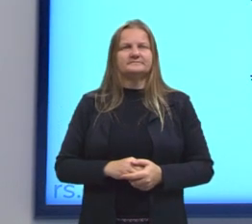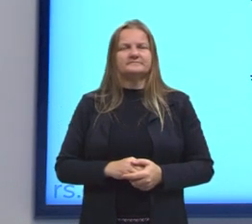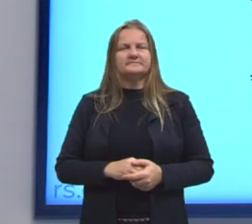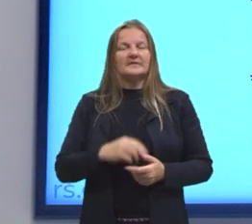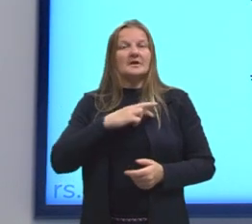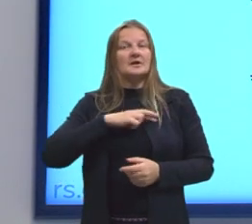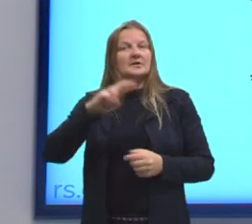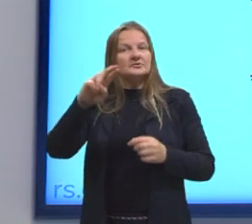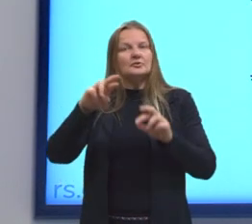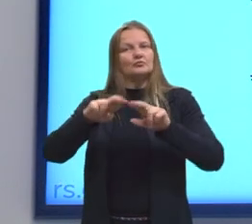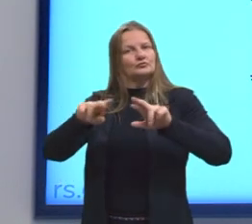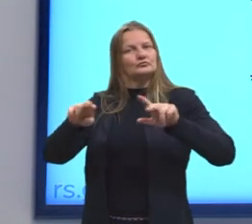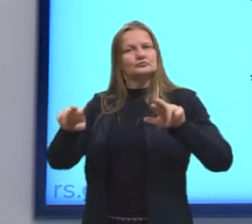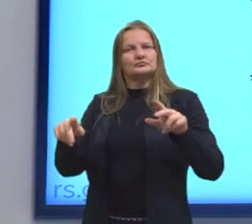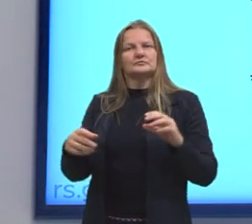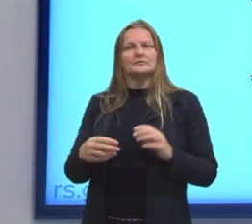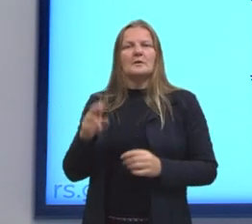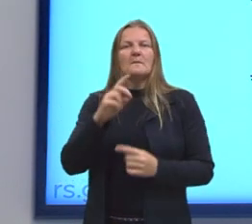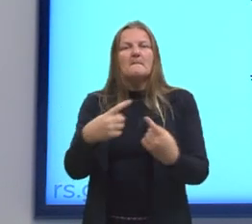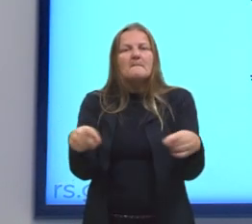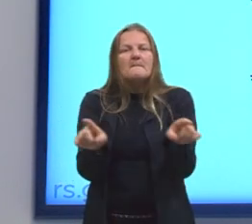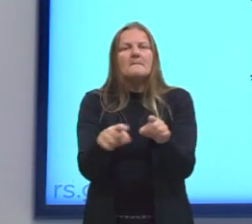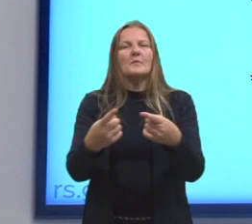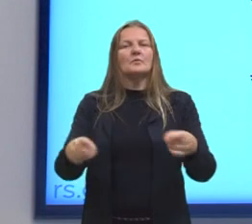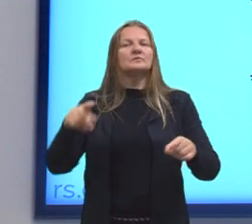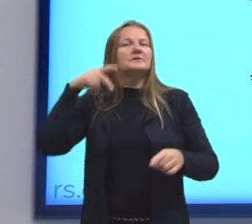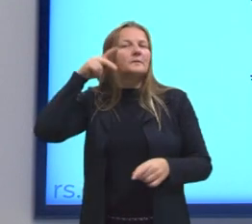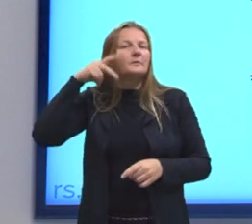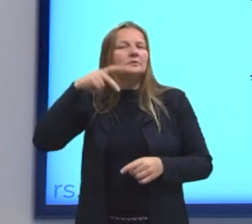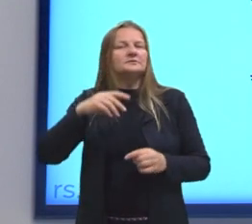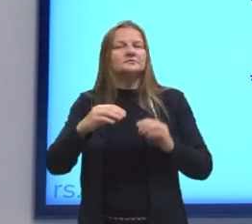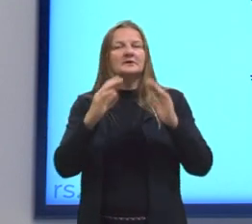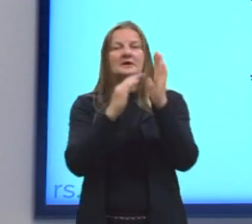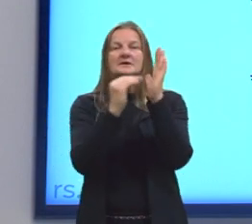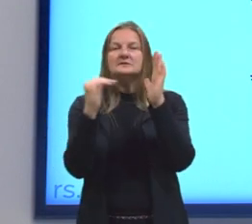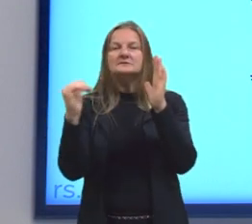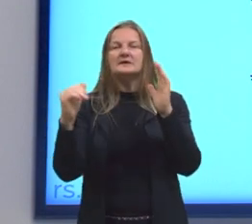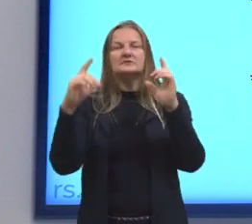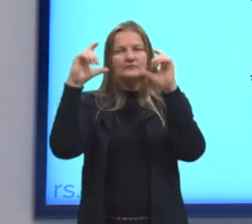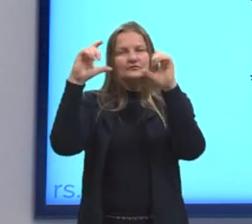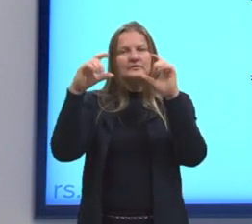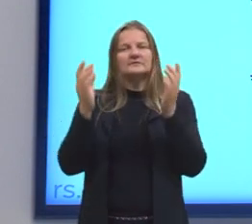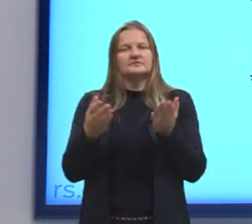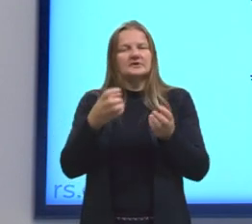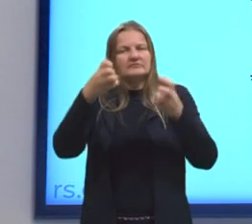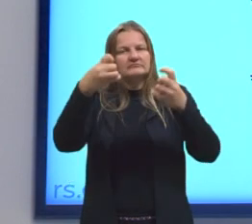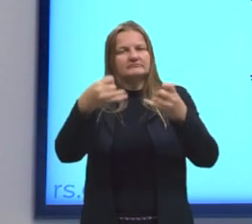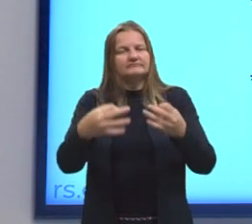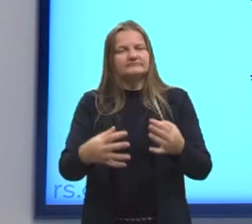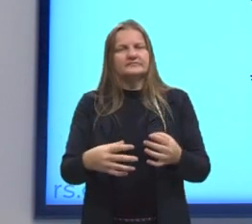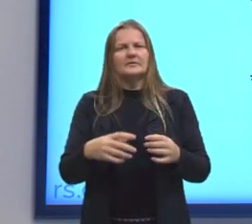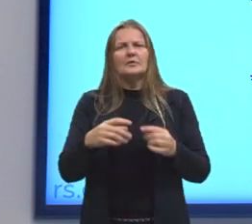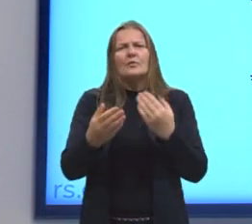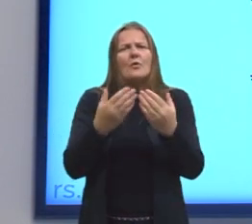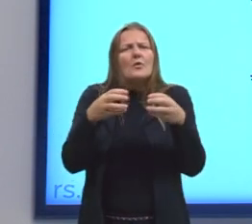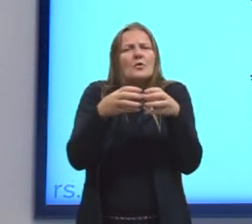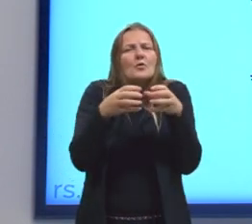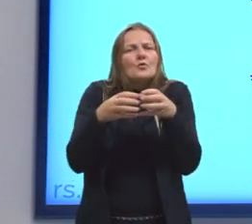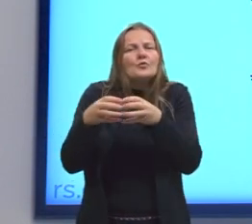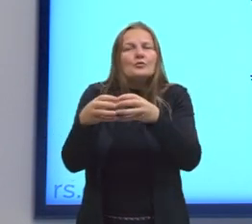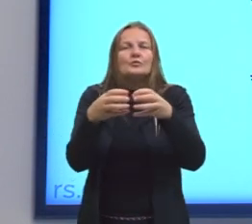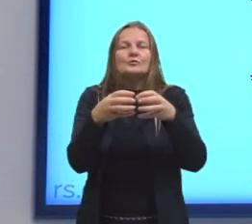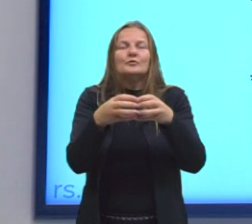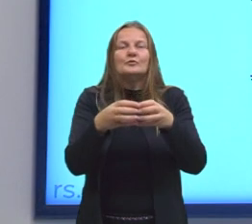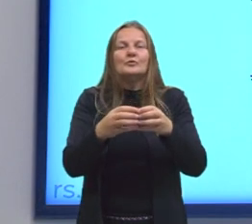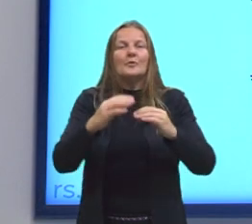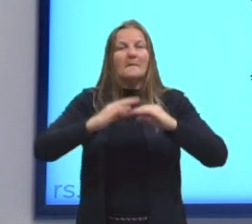religião, pode ser por religião, música, política, estética, fotografia, que falei antes. Qualquer grupo de pessoas